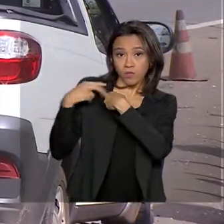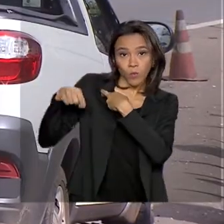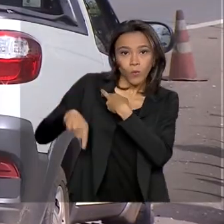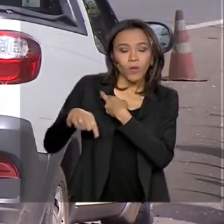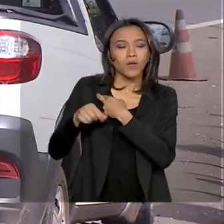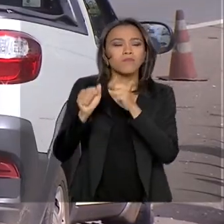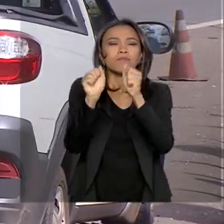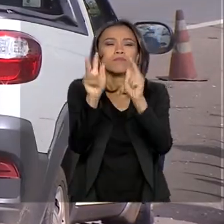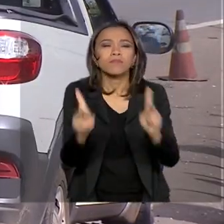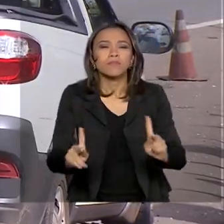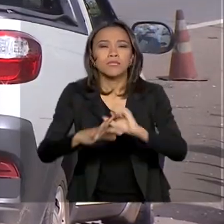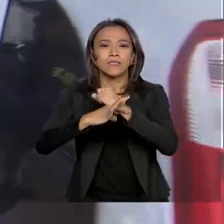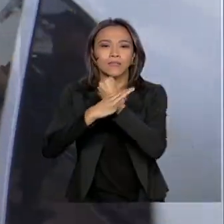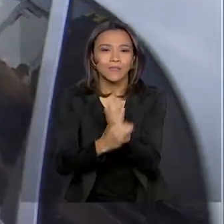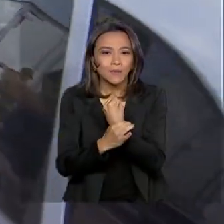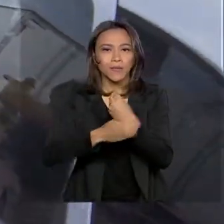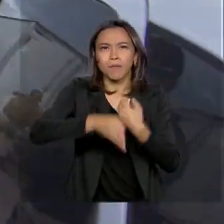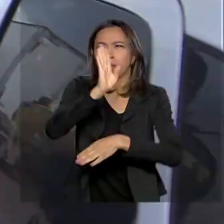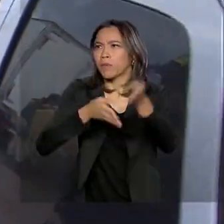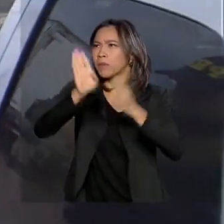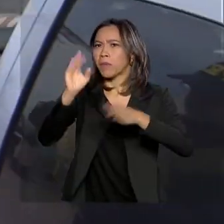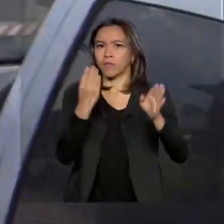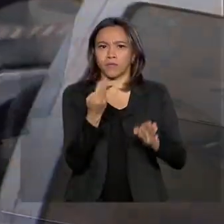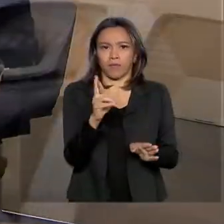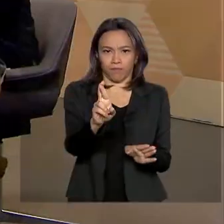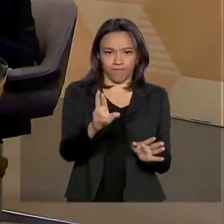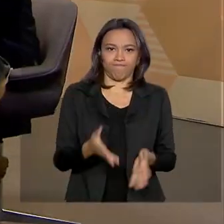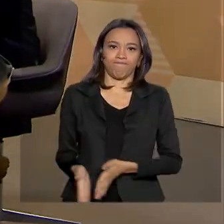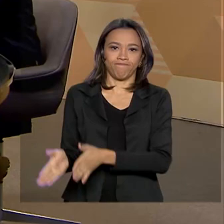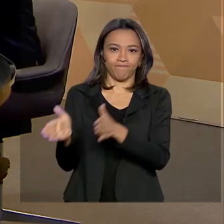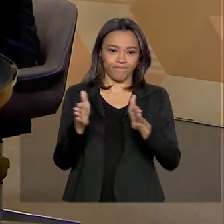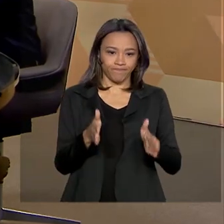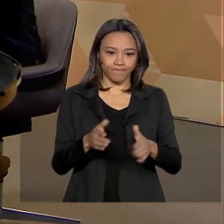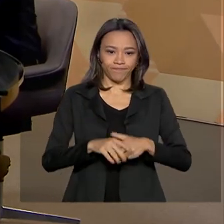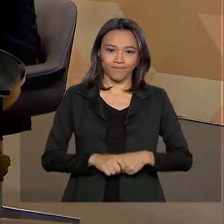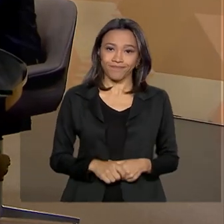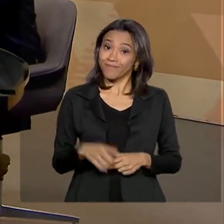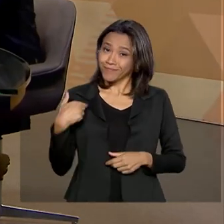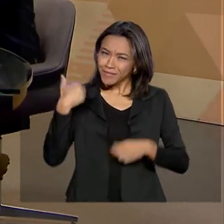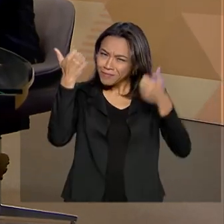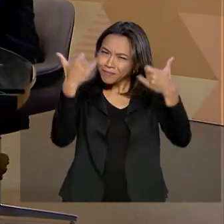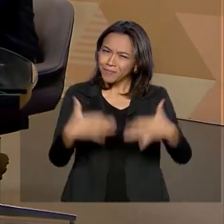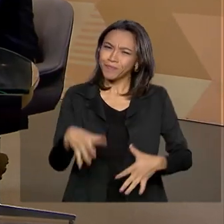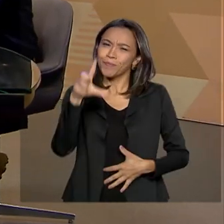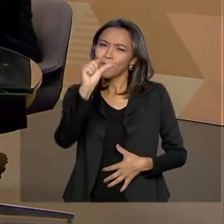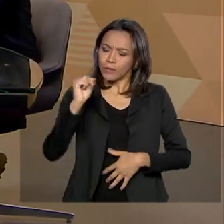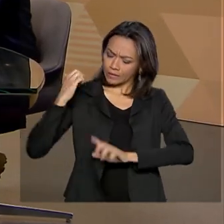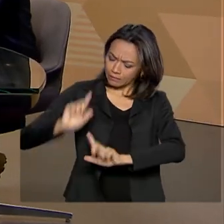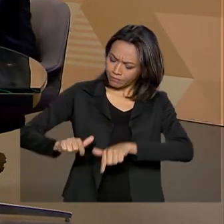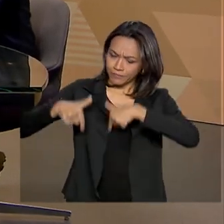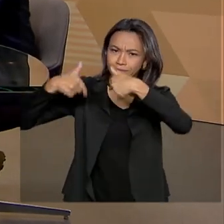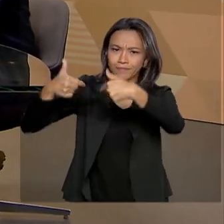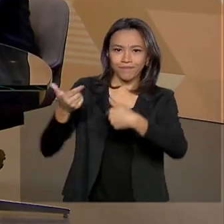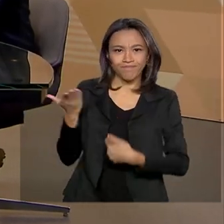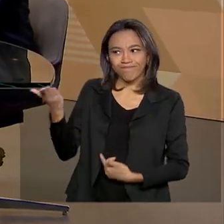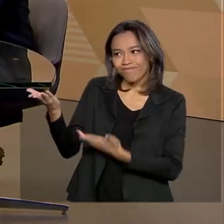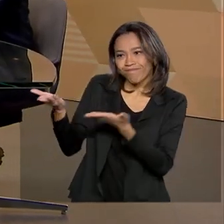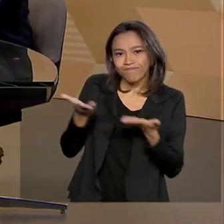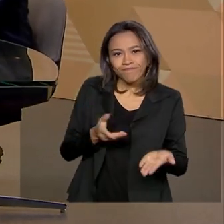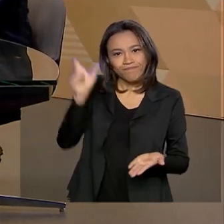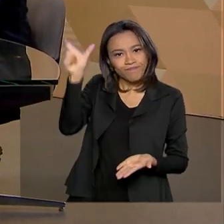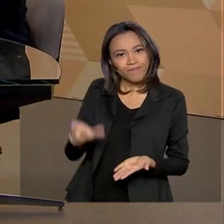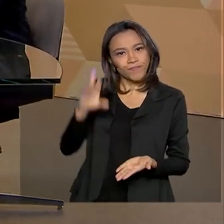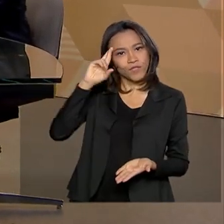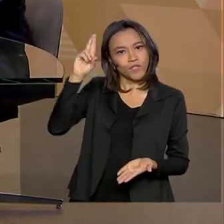tranquilidade e segurança das nossas rodovias. Para nos falar um pouco sobre esse trabalho, eu recebo hoje o diretor